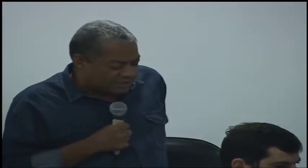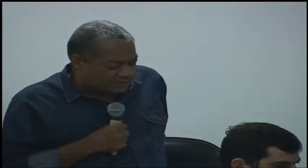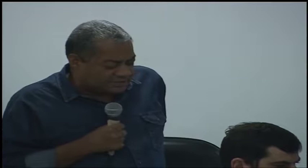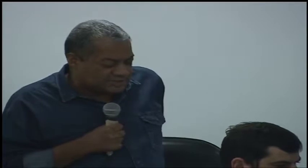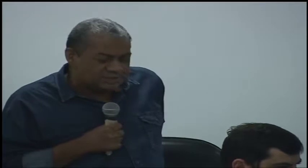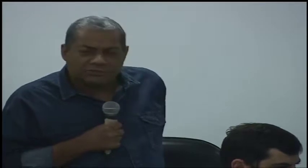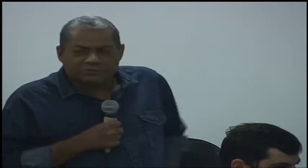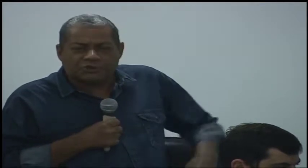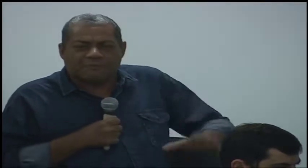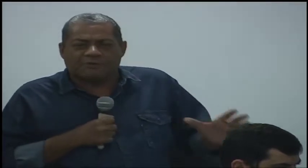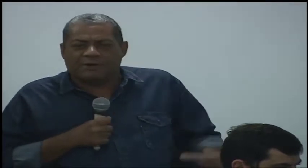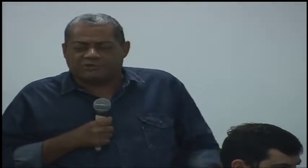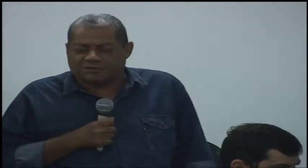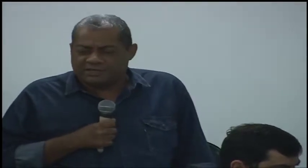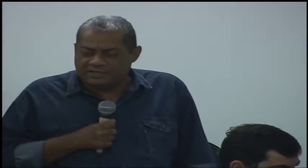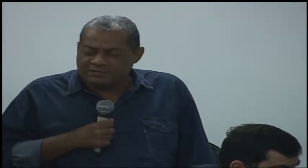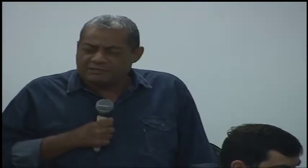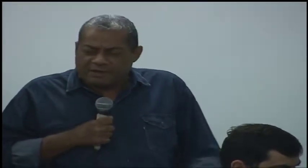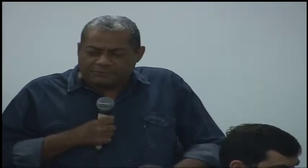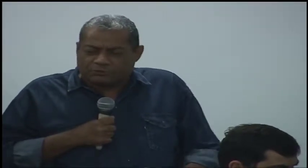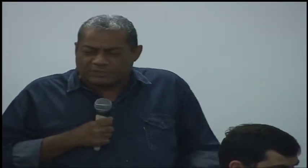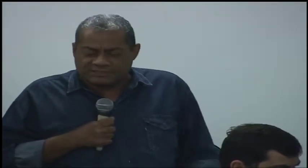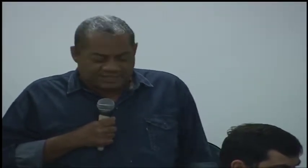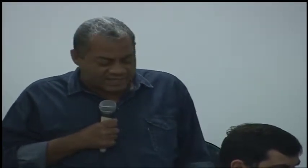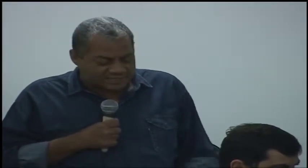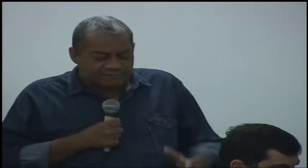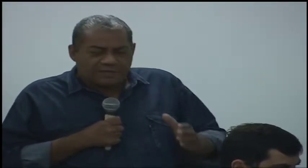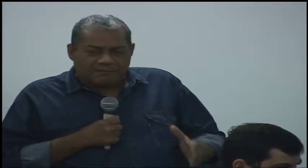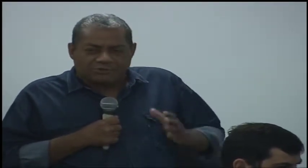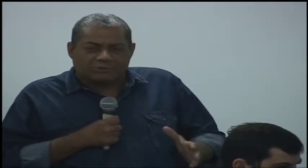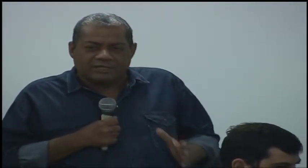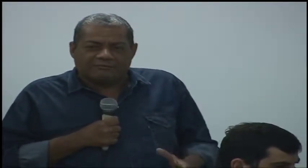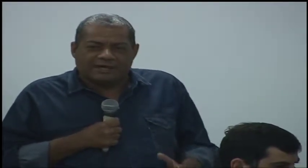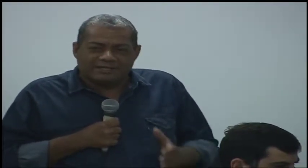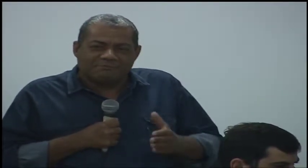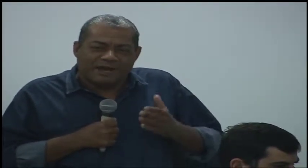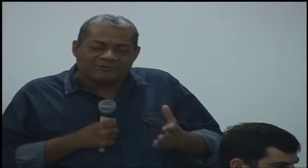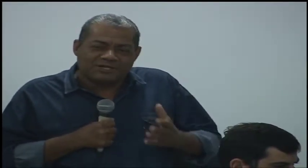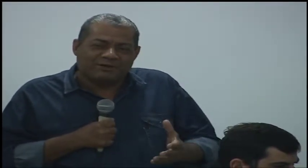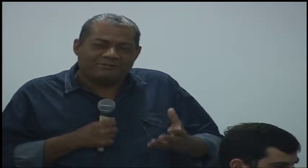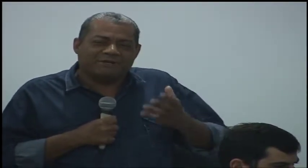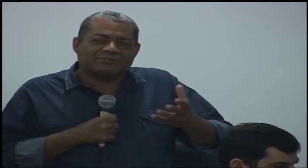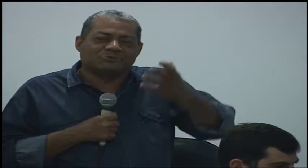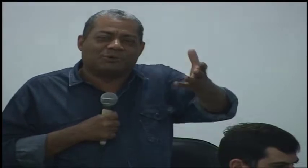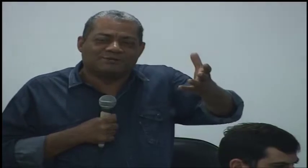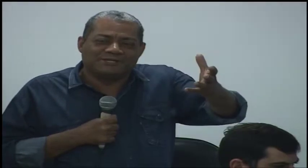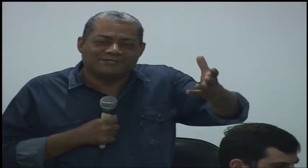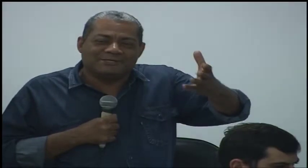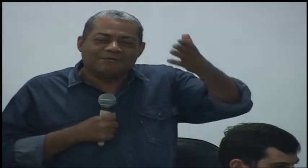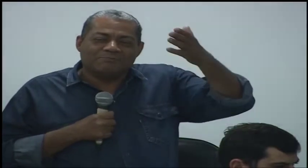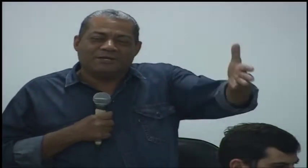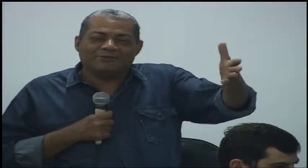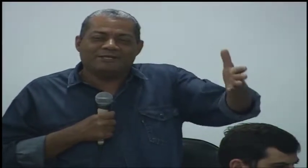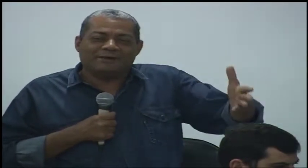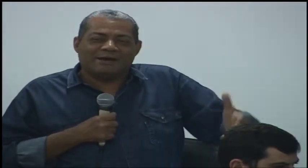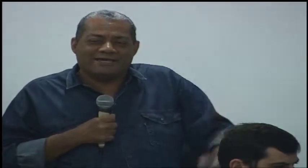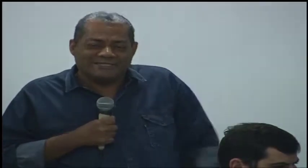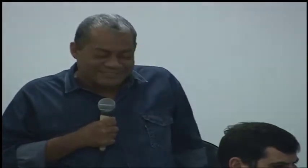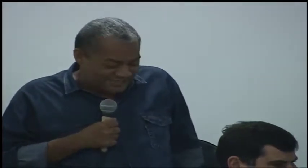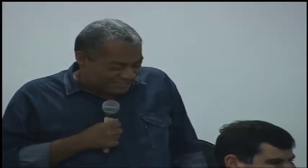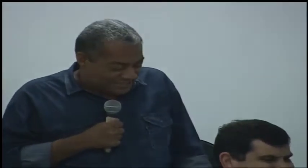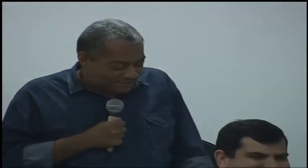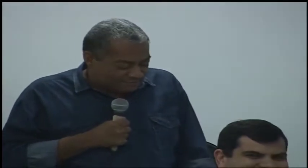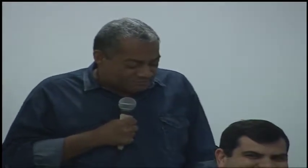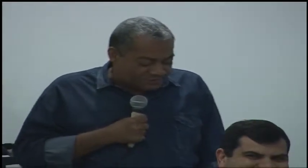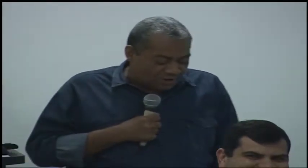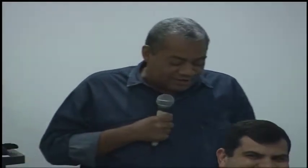trabalhado nesse sentido, não só pelo bairro Jaguari, mas por toda a cidade. Mas quando ele fala de bairro Jaguari, parece que os olhos dele brilham ainda mais.